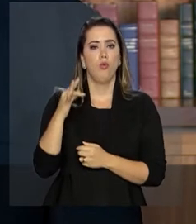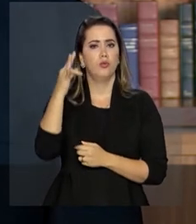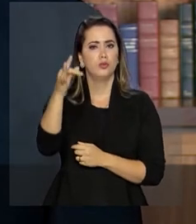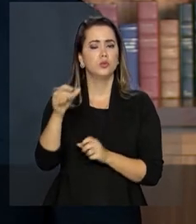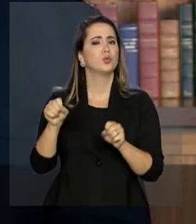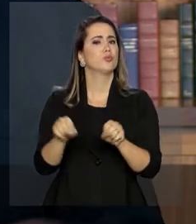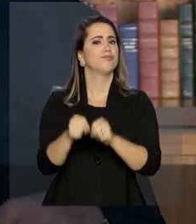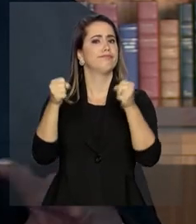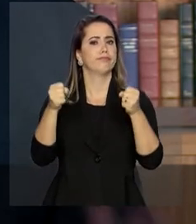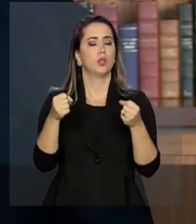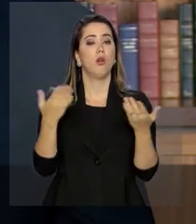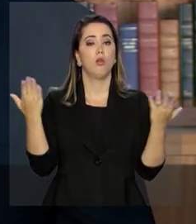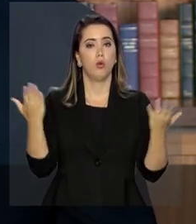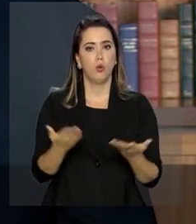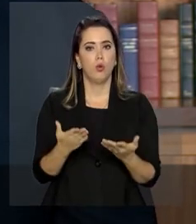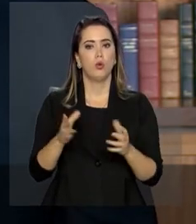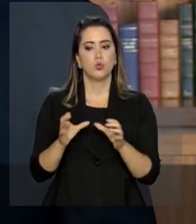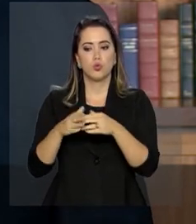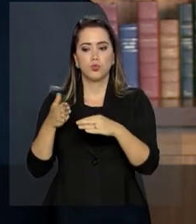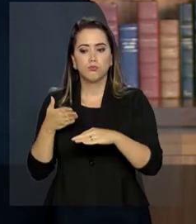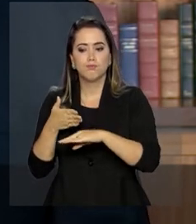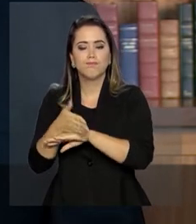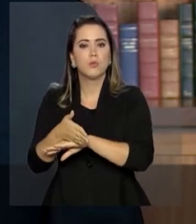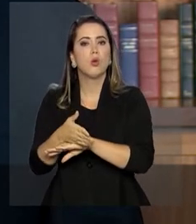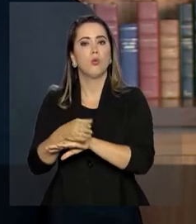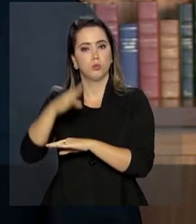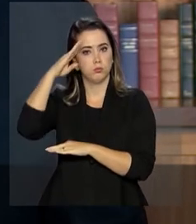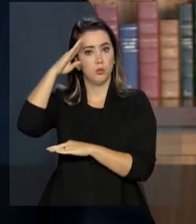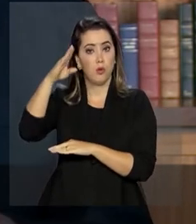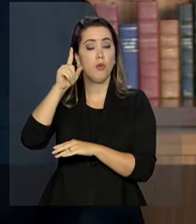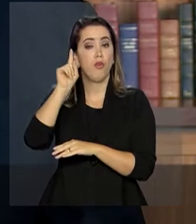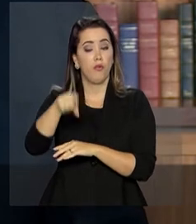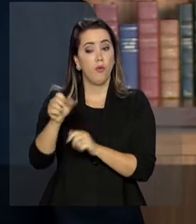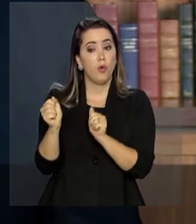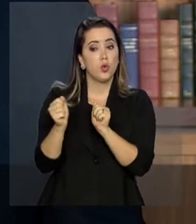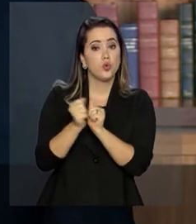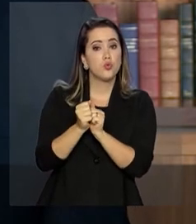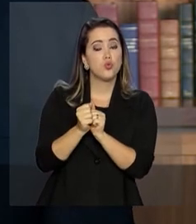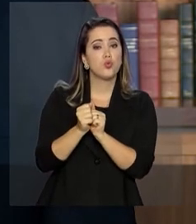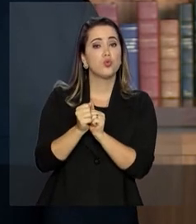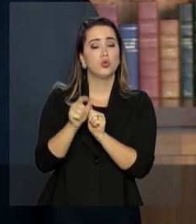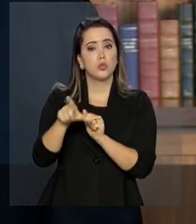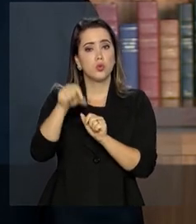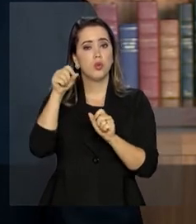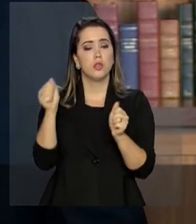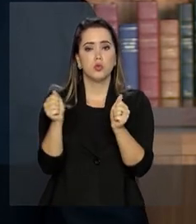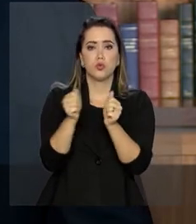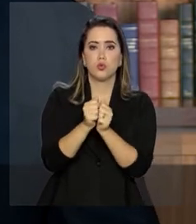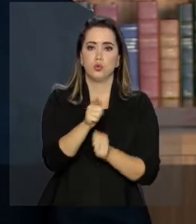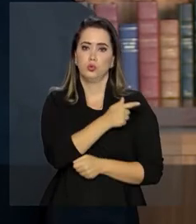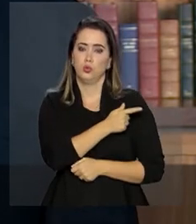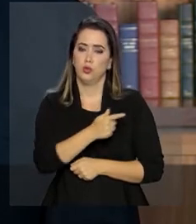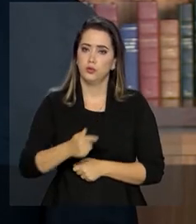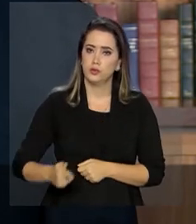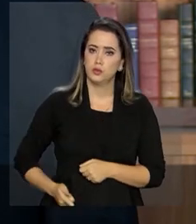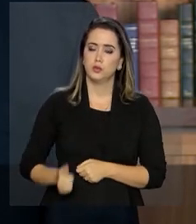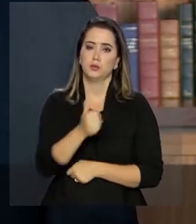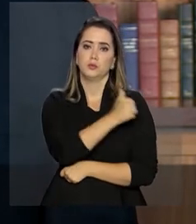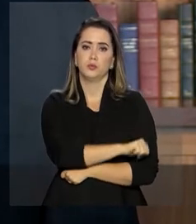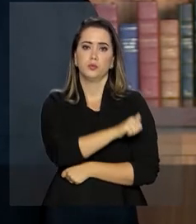futuro. A intervenção foi construída em diálogo com o governador do Rio de Janeiro, Luiz Fernando Pesão.